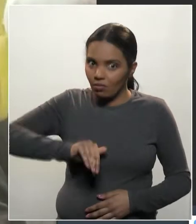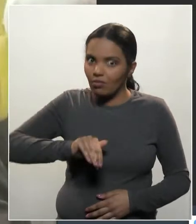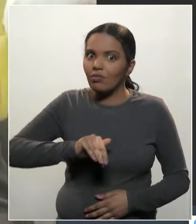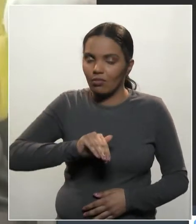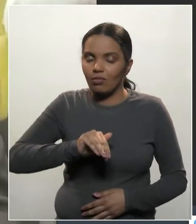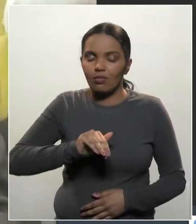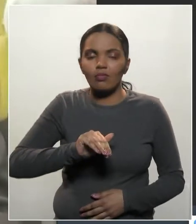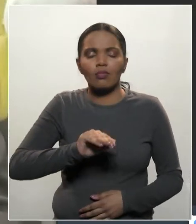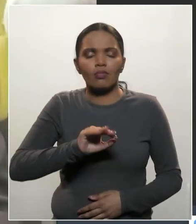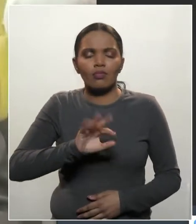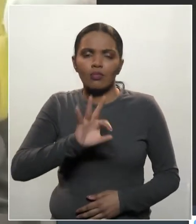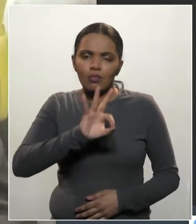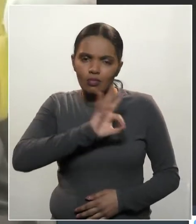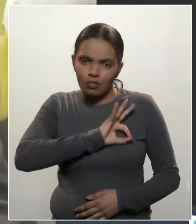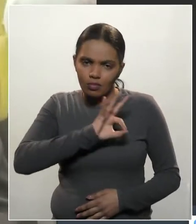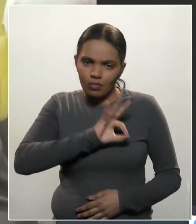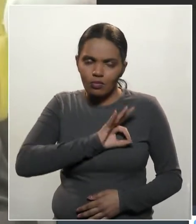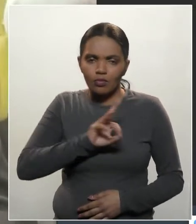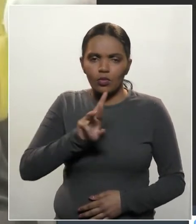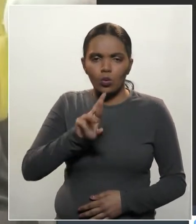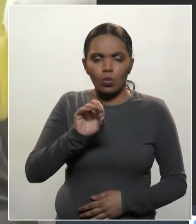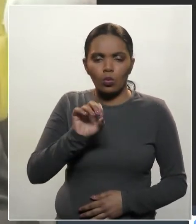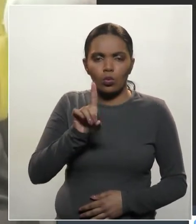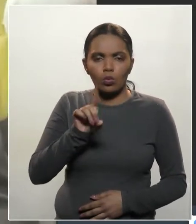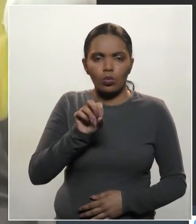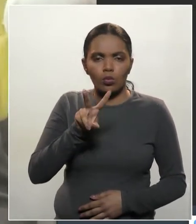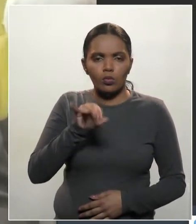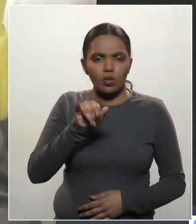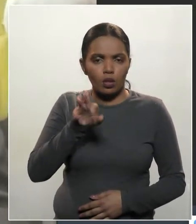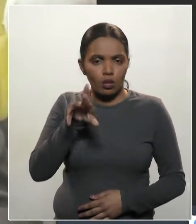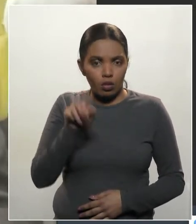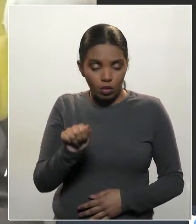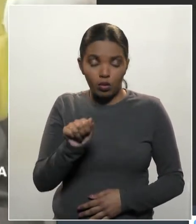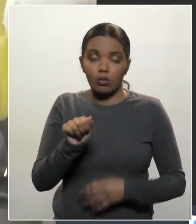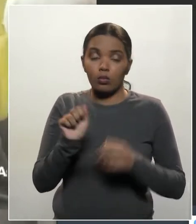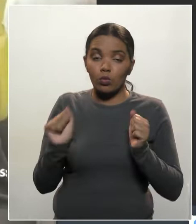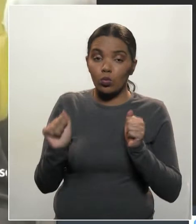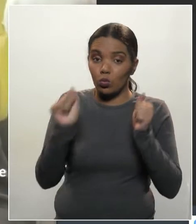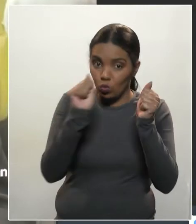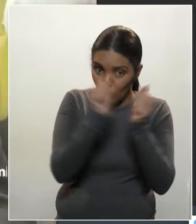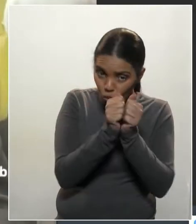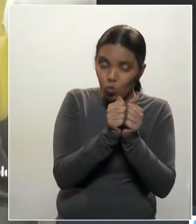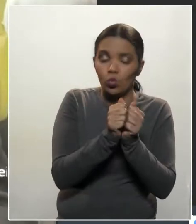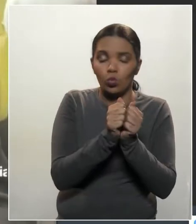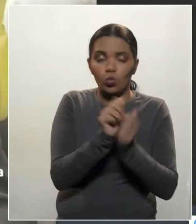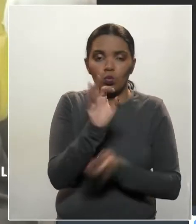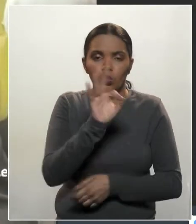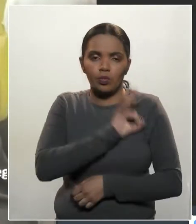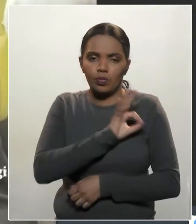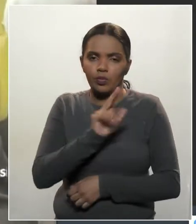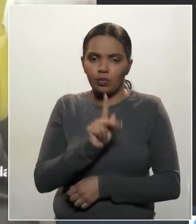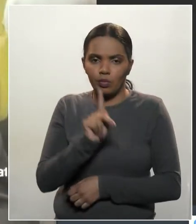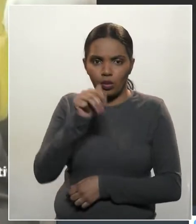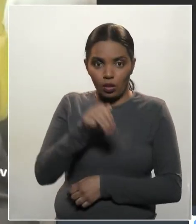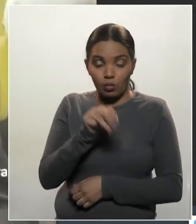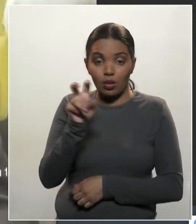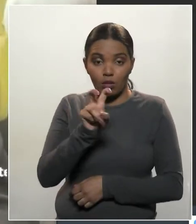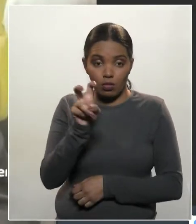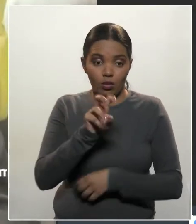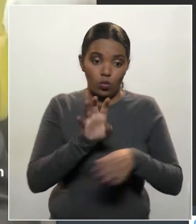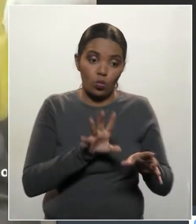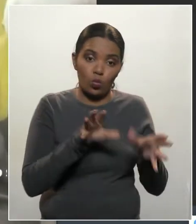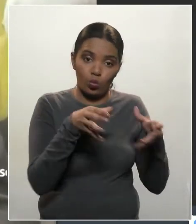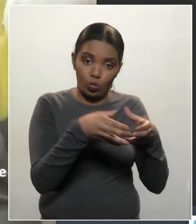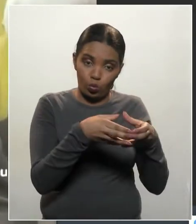a Polícia Militar Rodoviária, Rotanda, a 4ª Companhia, juntamente com os policiais militares da 5ª Companhia